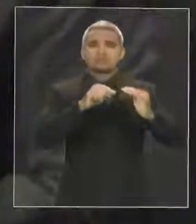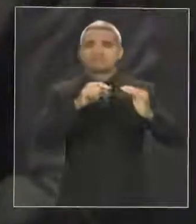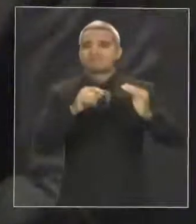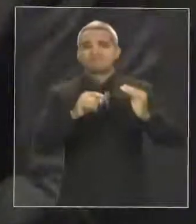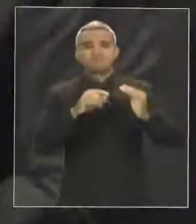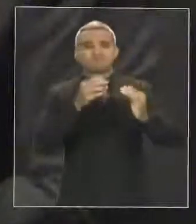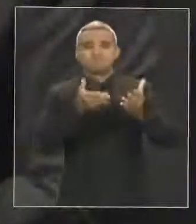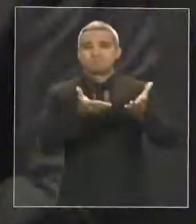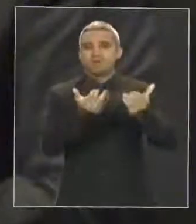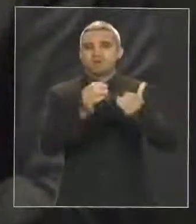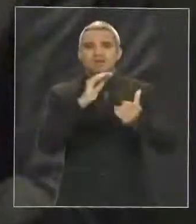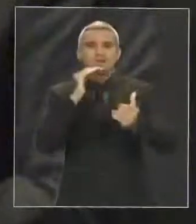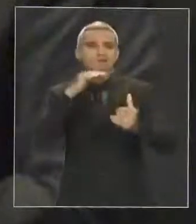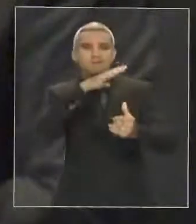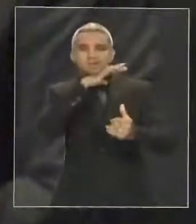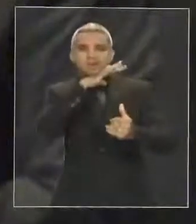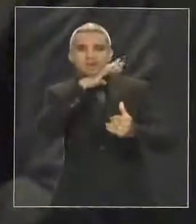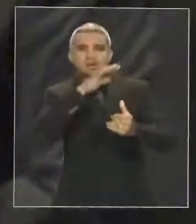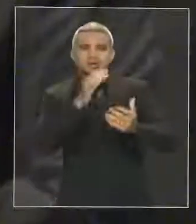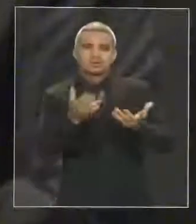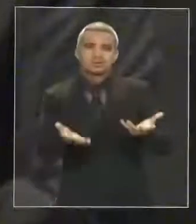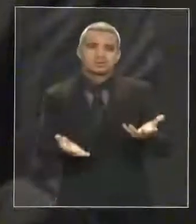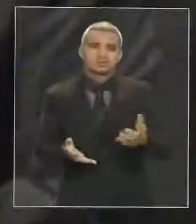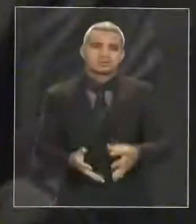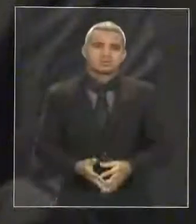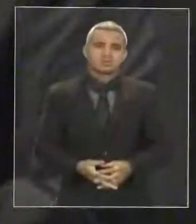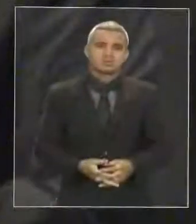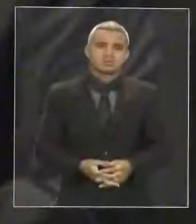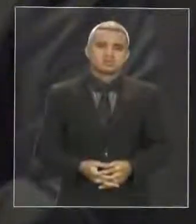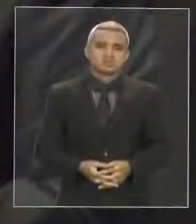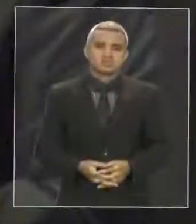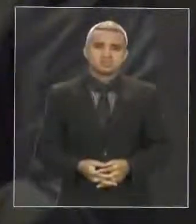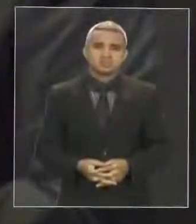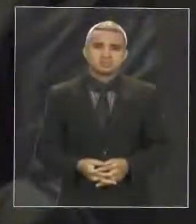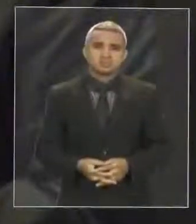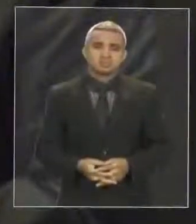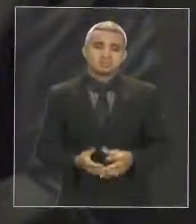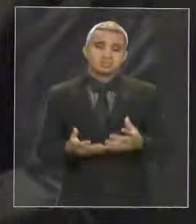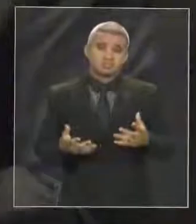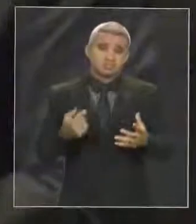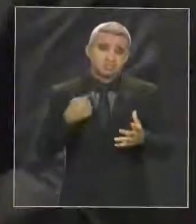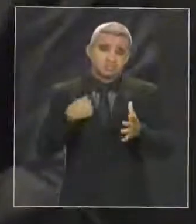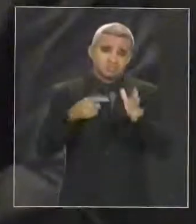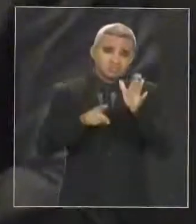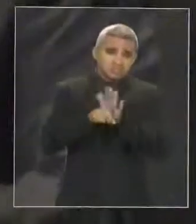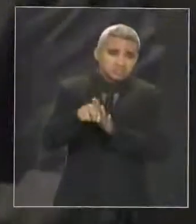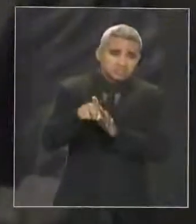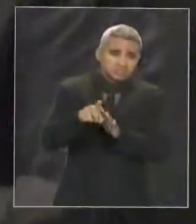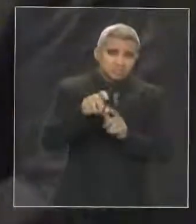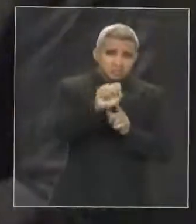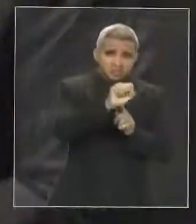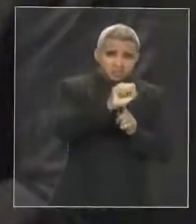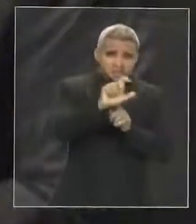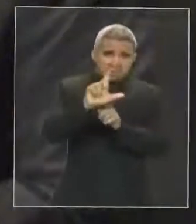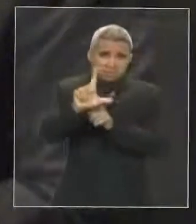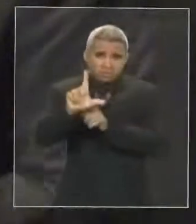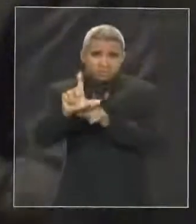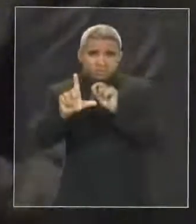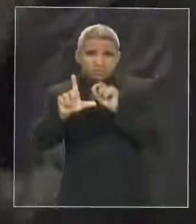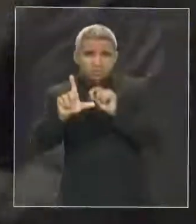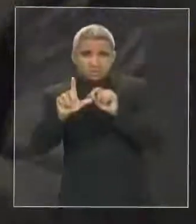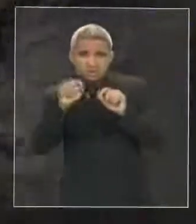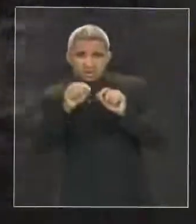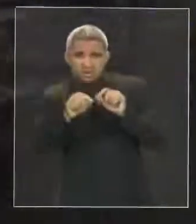a pergunta que fica, para finalizar, a minha intervenção, São Luís não merece escola digna?